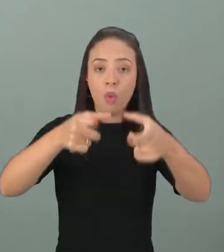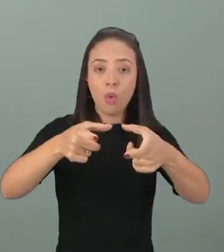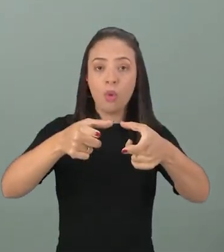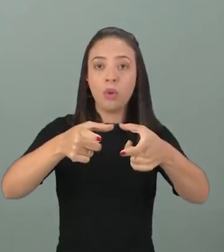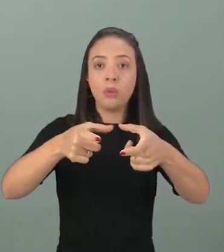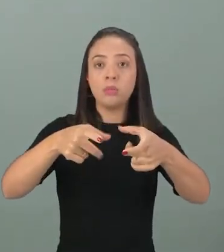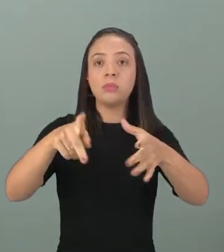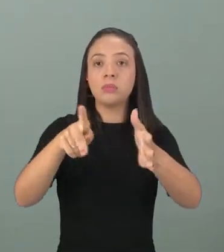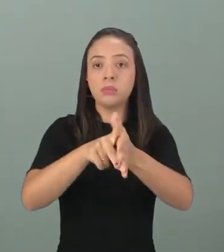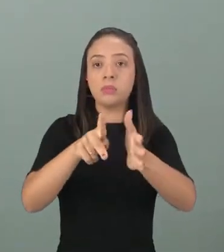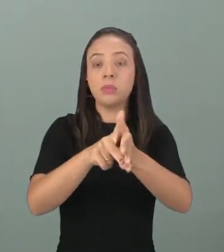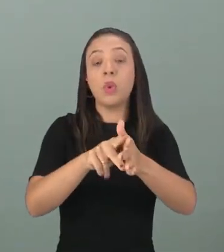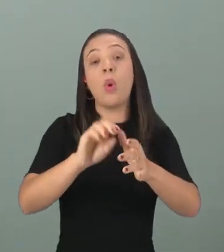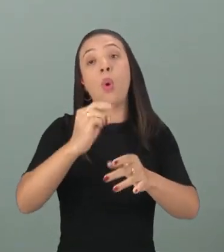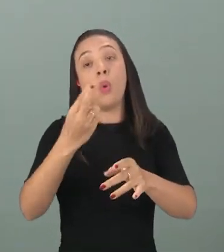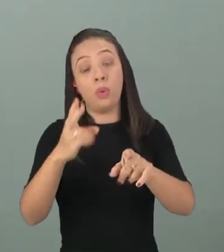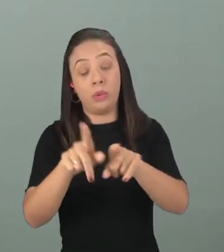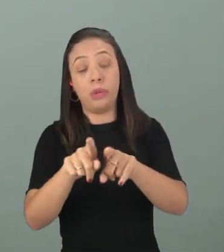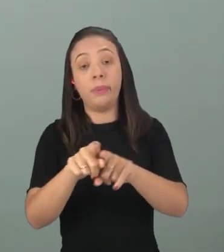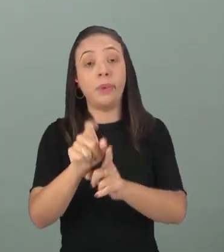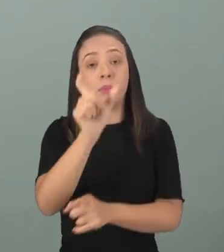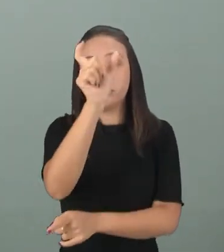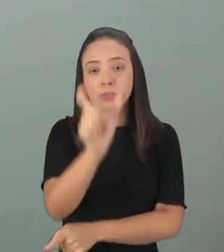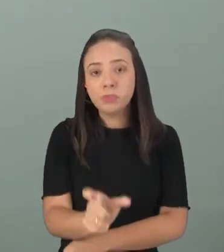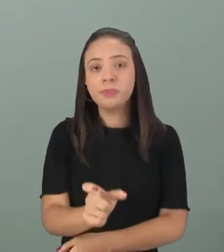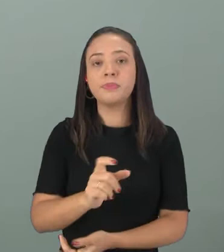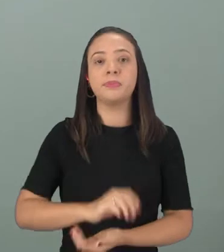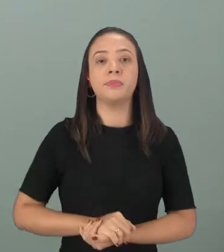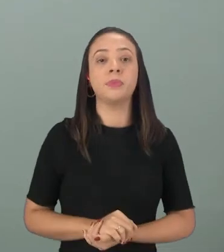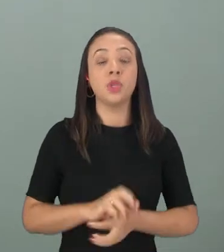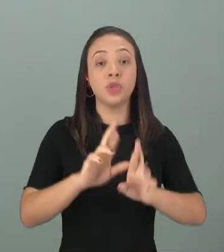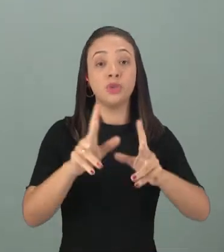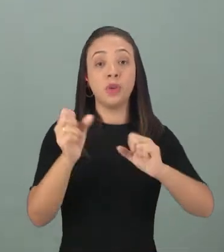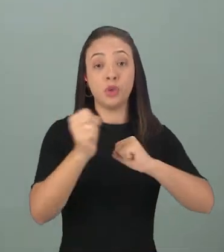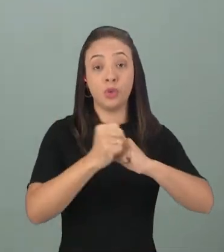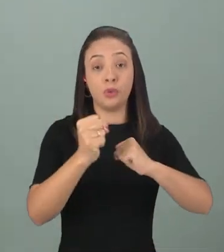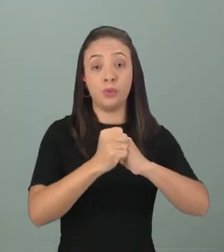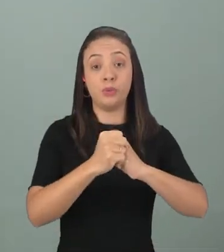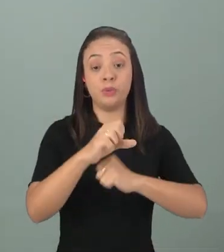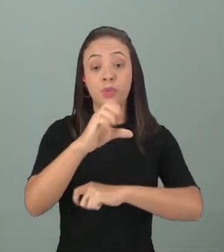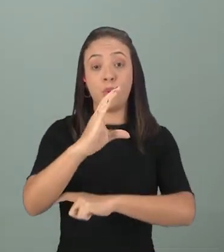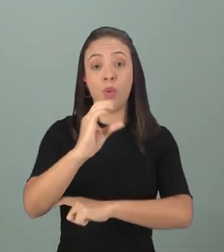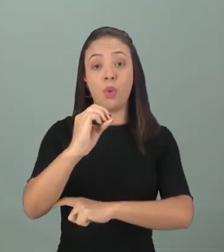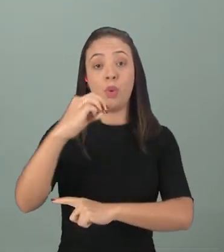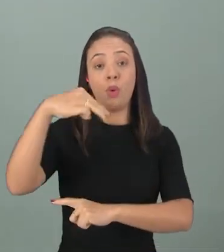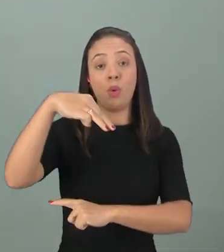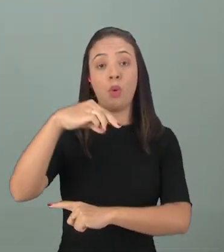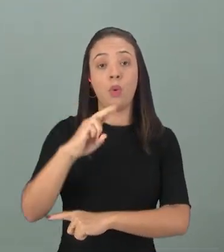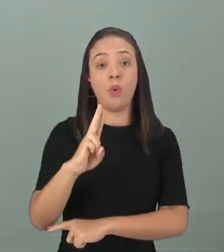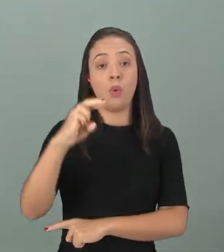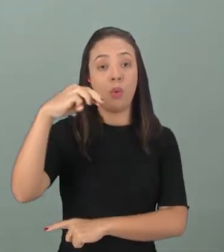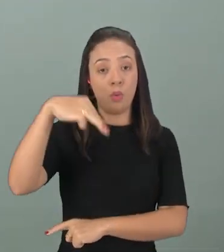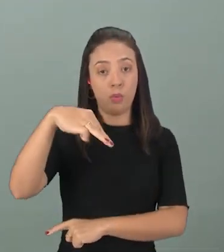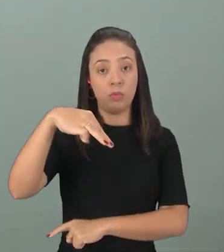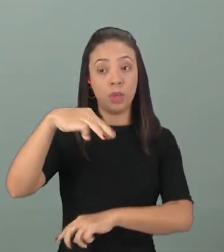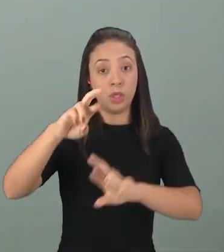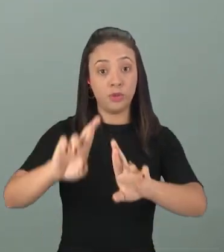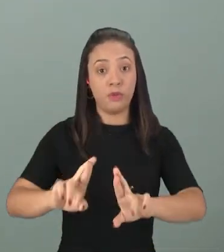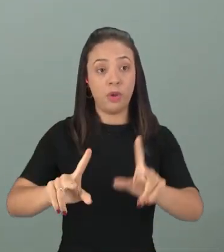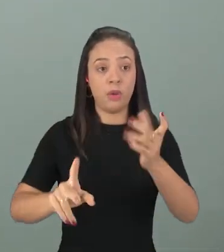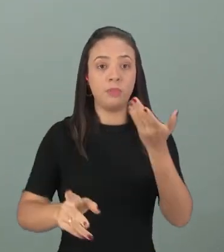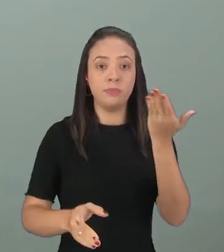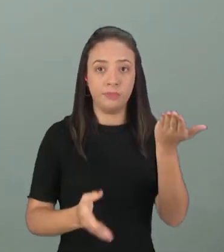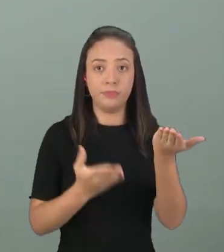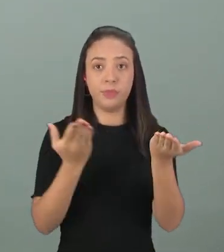daquela determinada pessoa, tá? E aí, o substantivo comum, não. A diferença de um substantivo